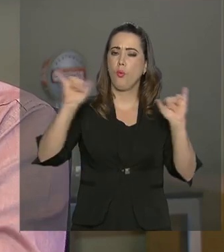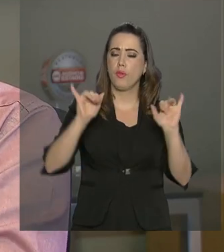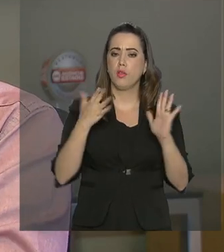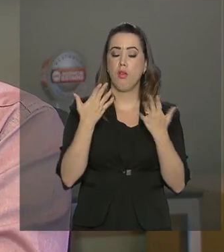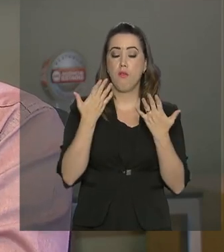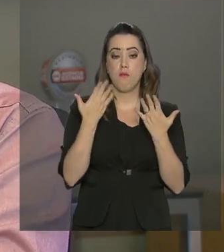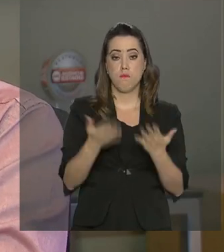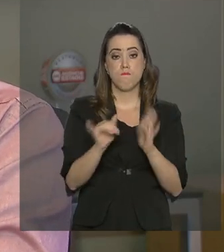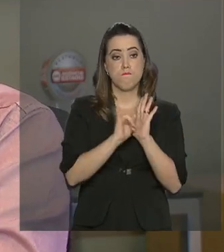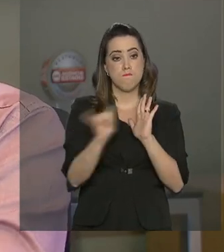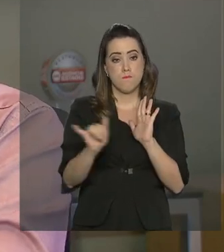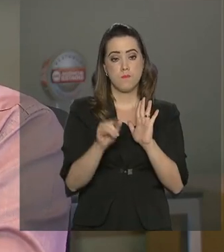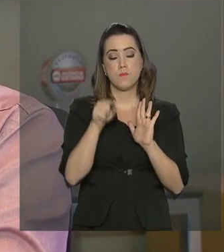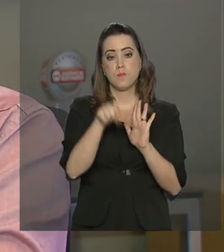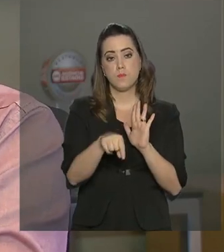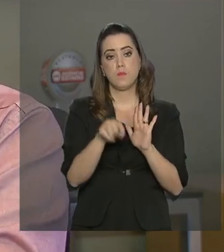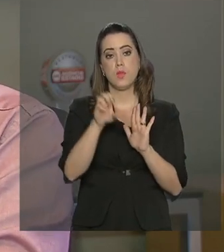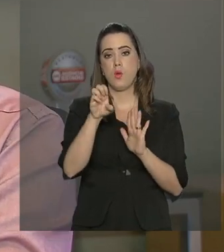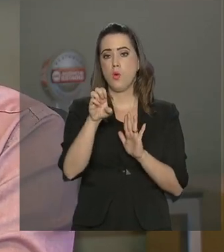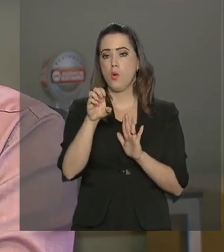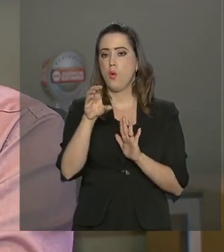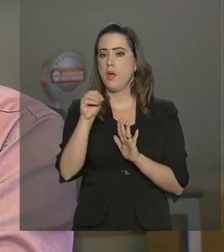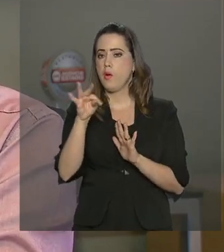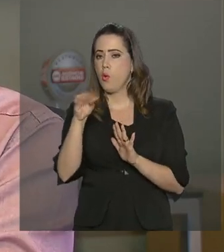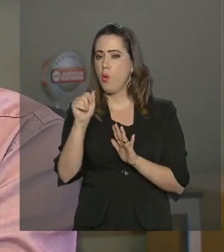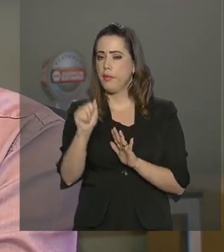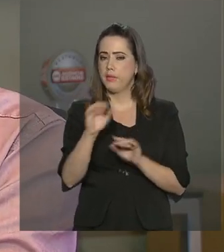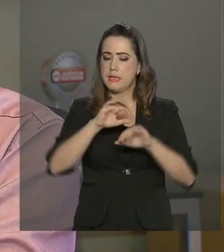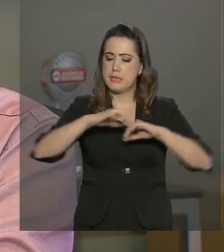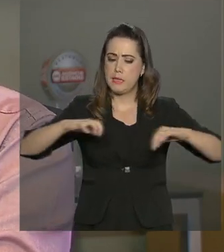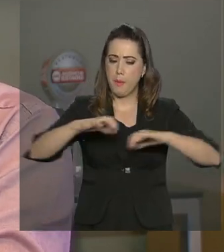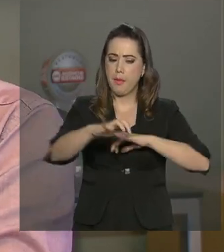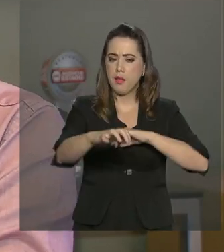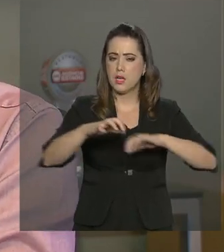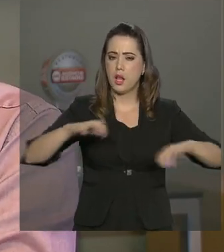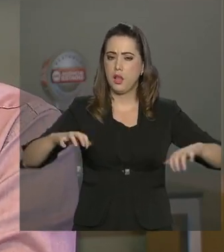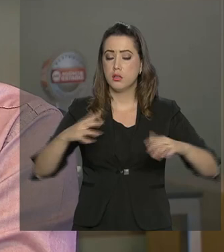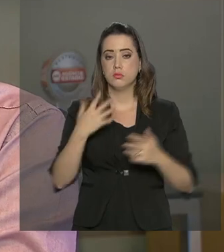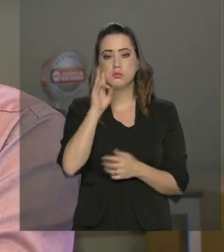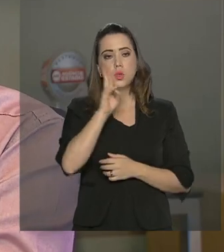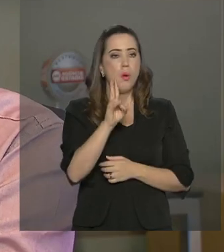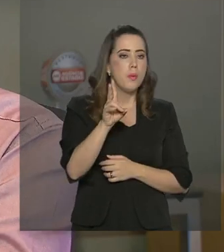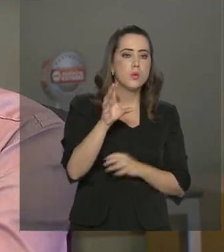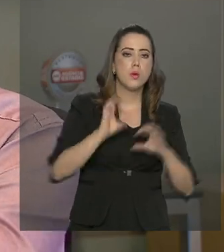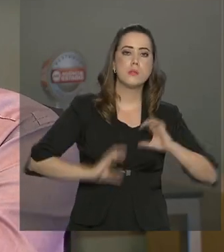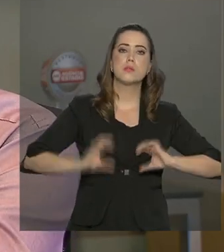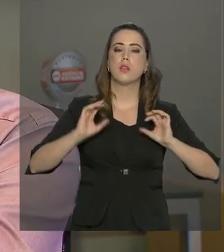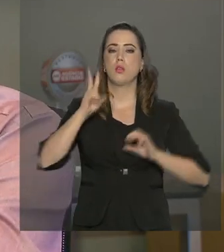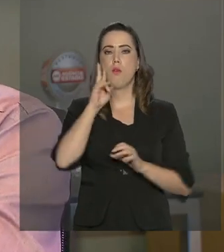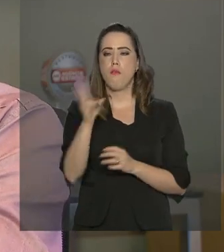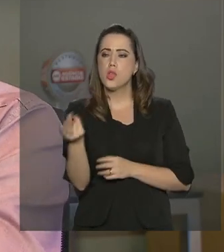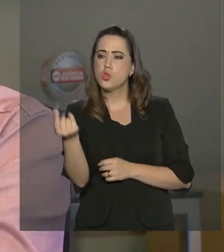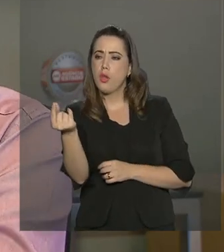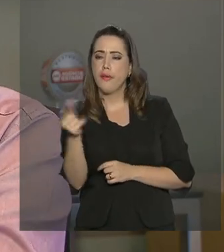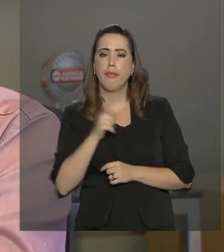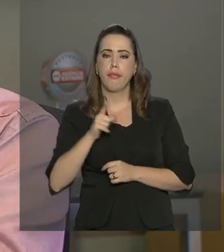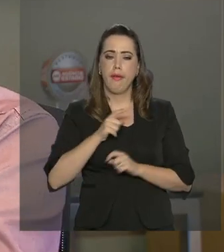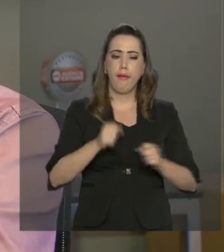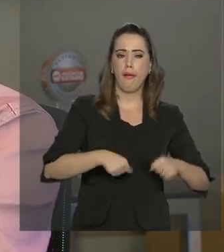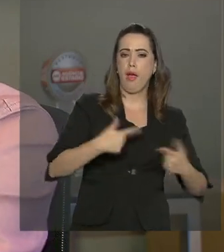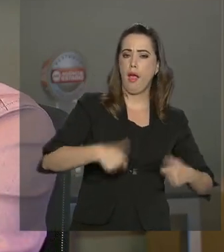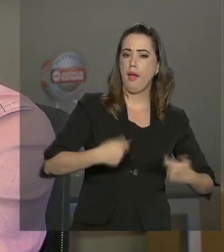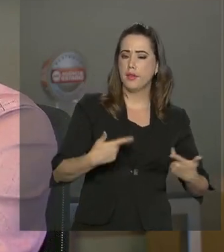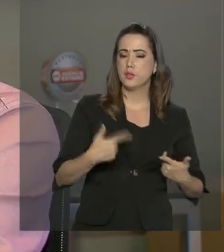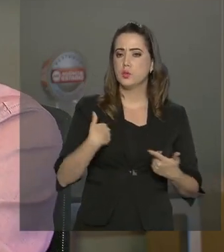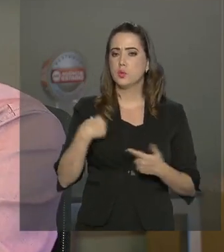vamos dizer, contas separadas, isso torna mais fácil para cidadão ver os recursos e as despesas da